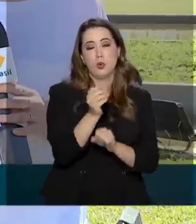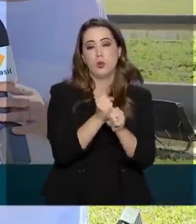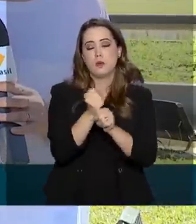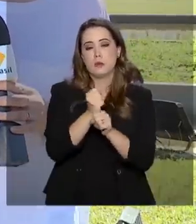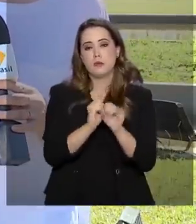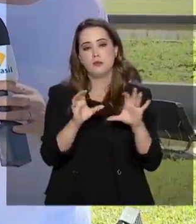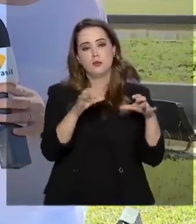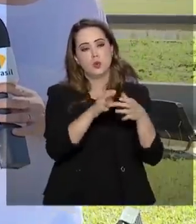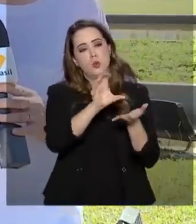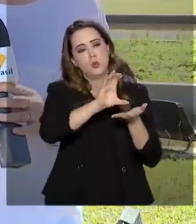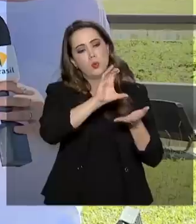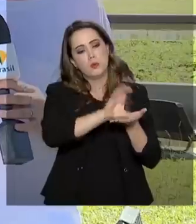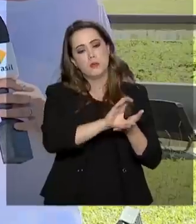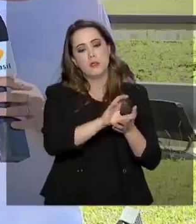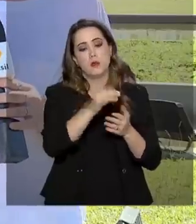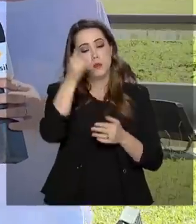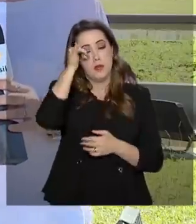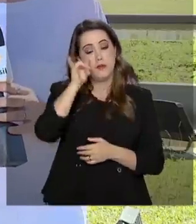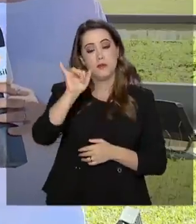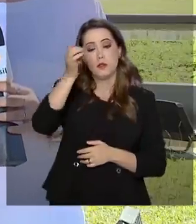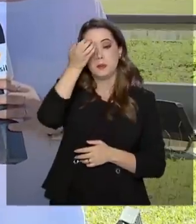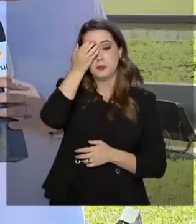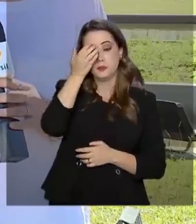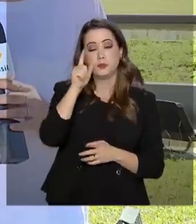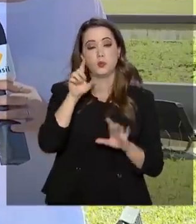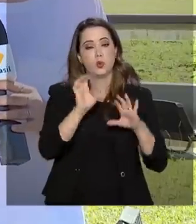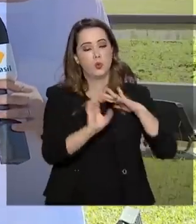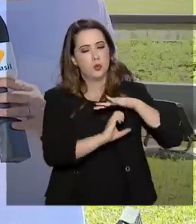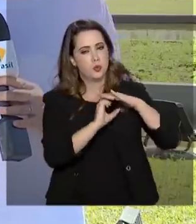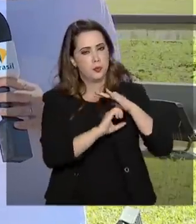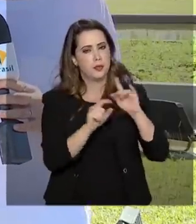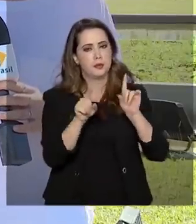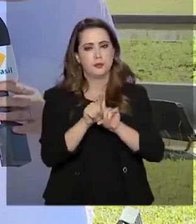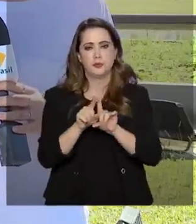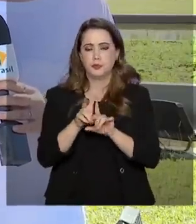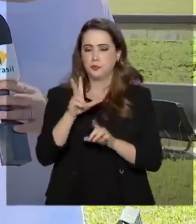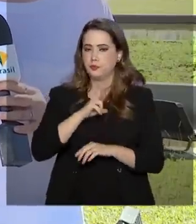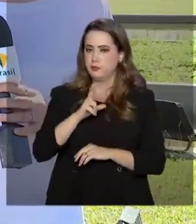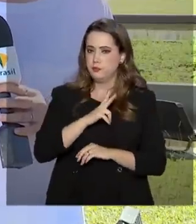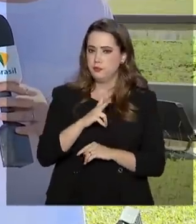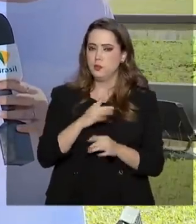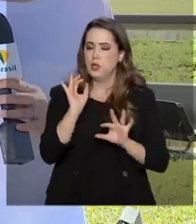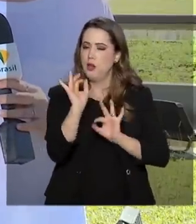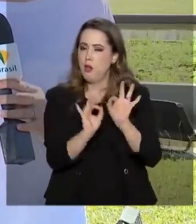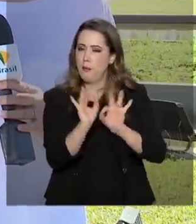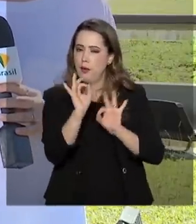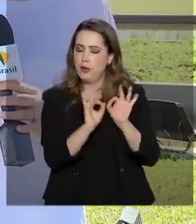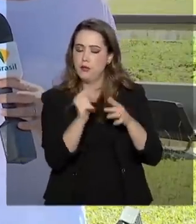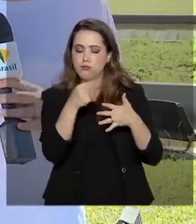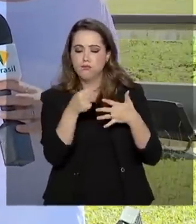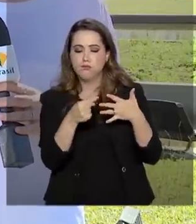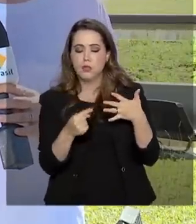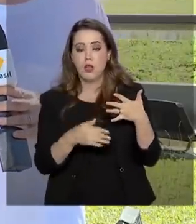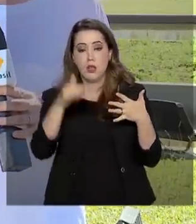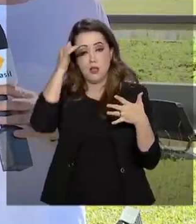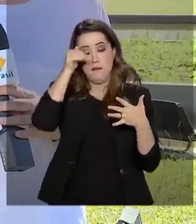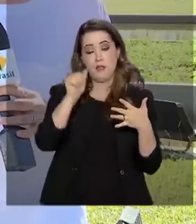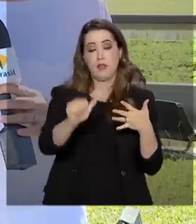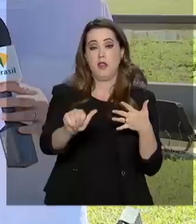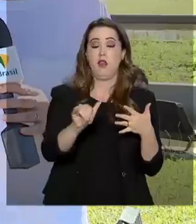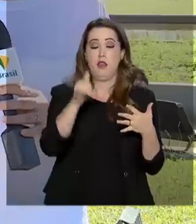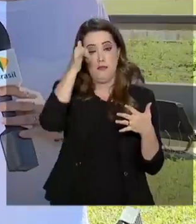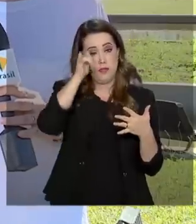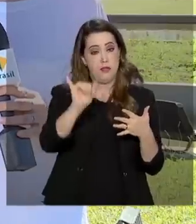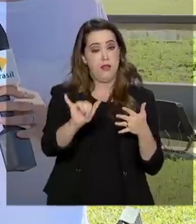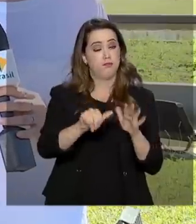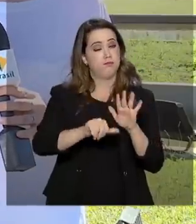representantes do poder público e do setor privado. E tem como missão formular e pôr em prática medidas de combate a esse crime.